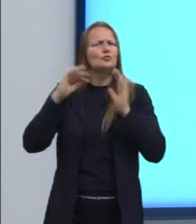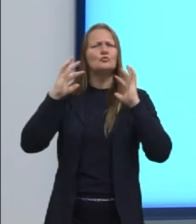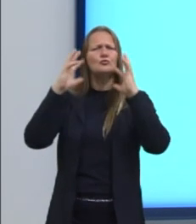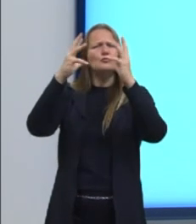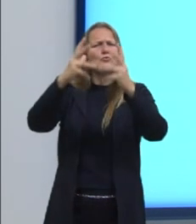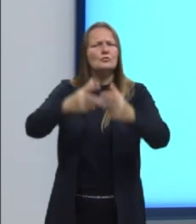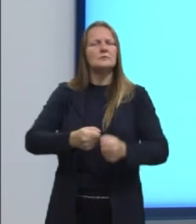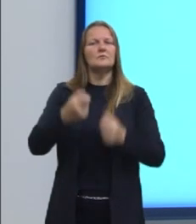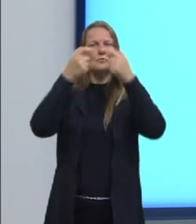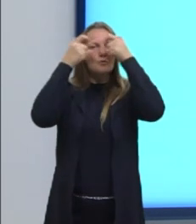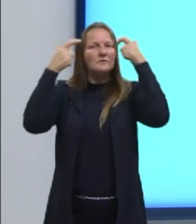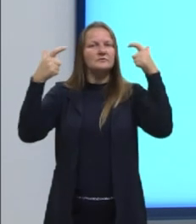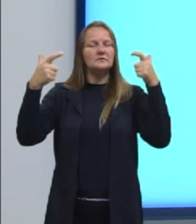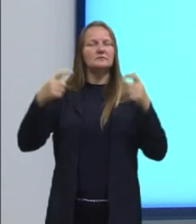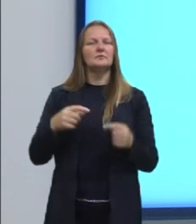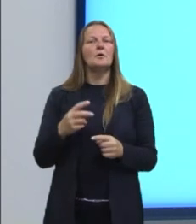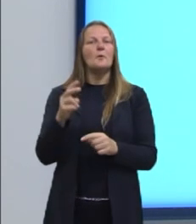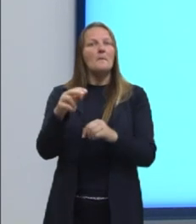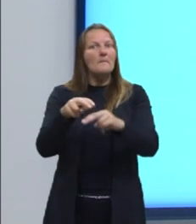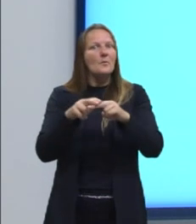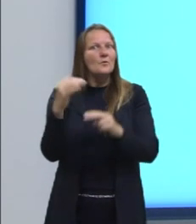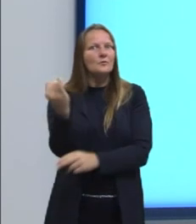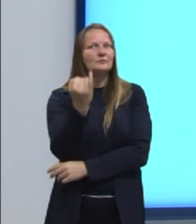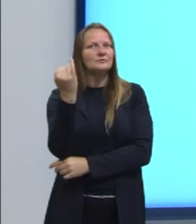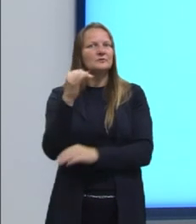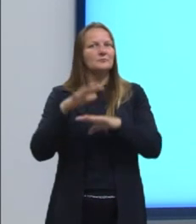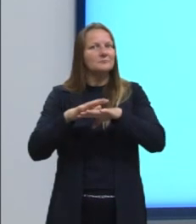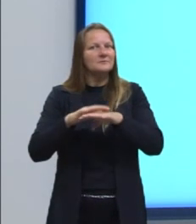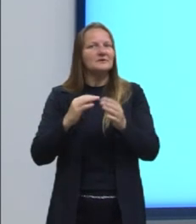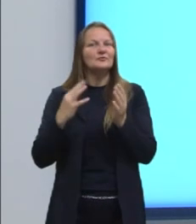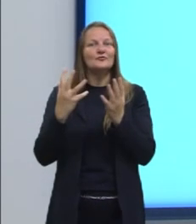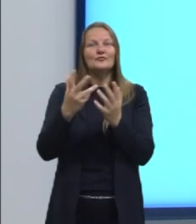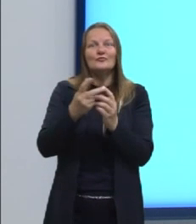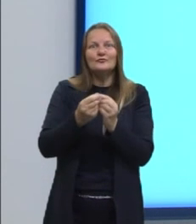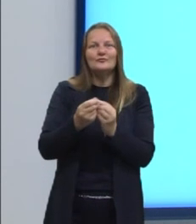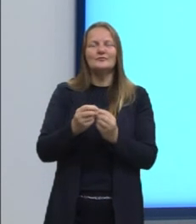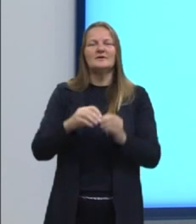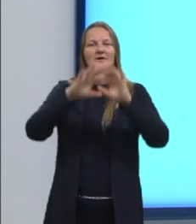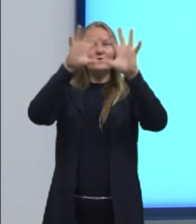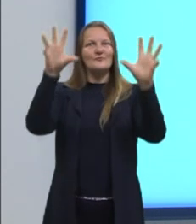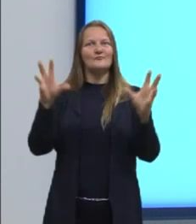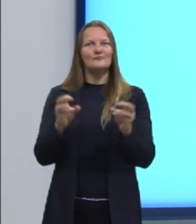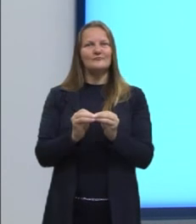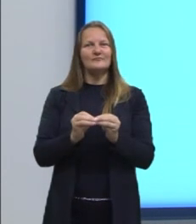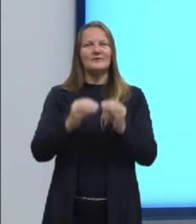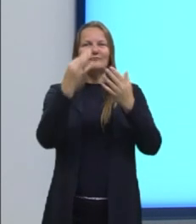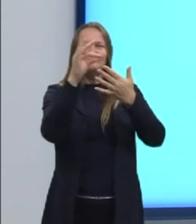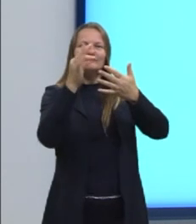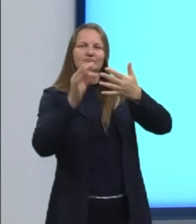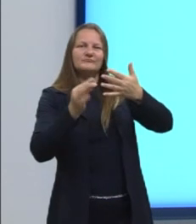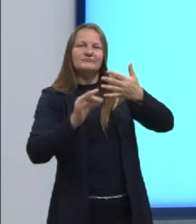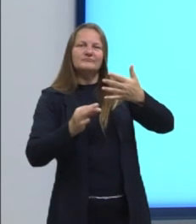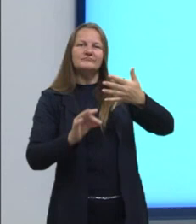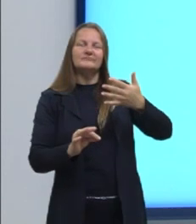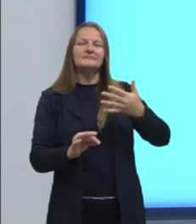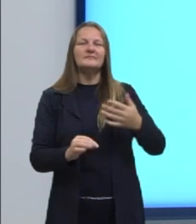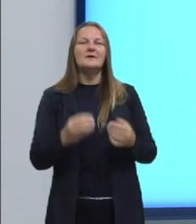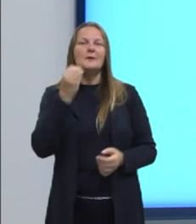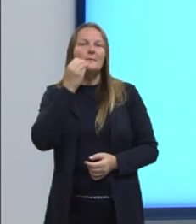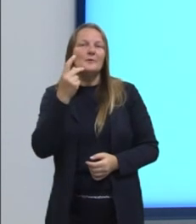conhecimentos. Então aqui, gente, para concluir o nosso checklist, nós marcamos a